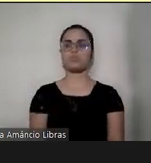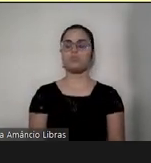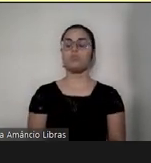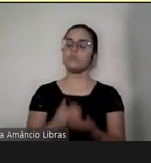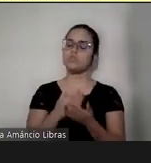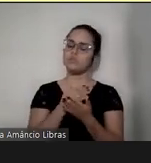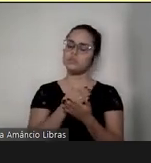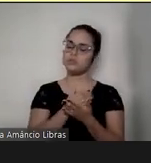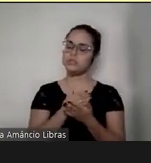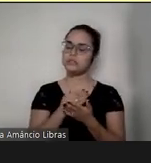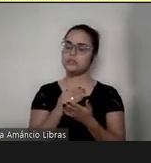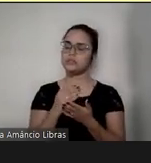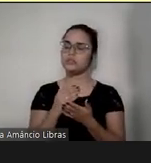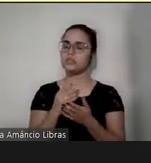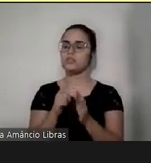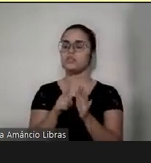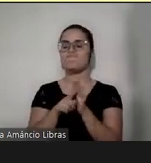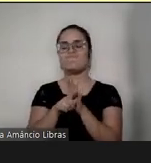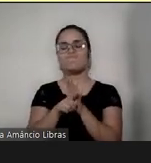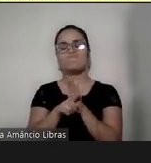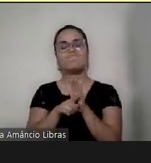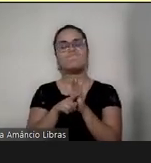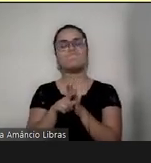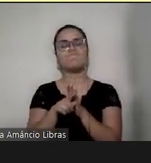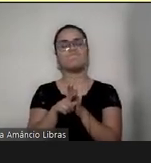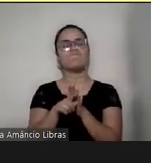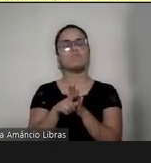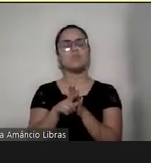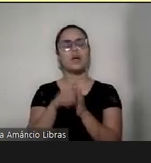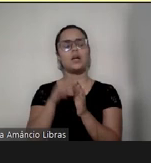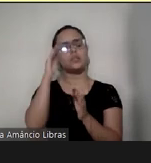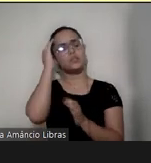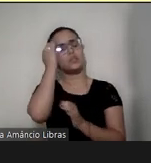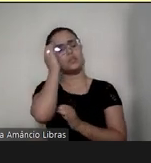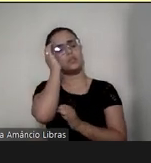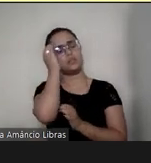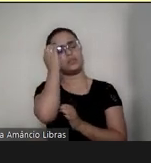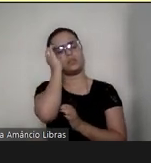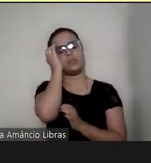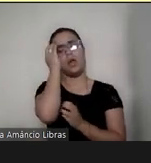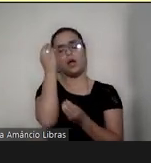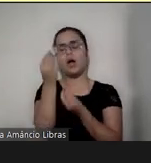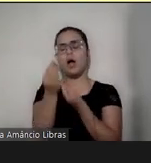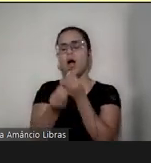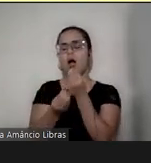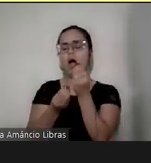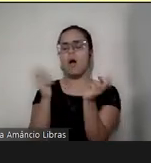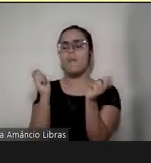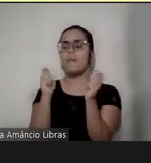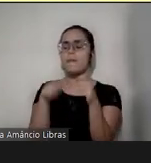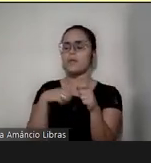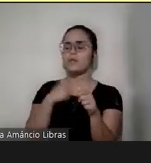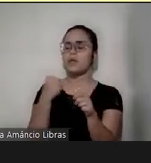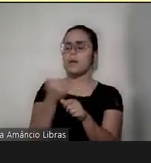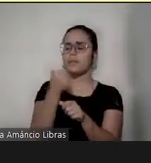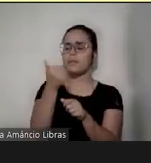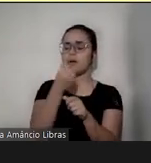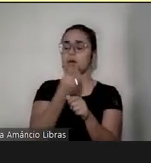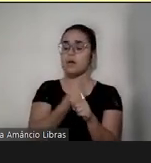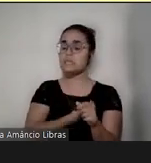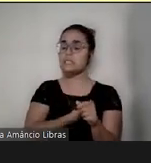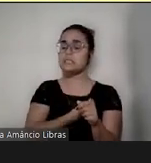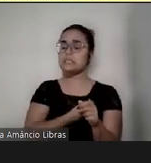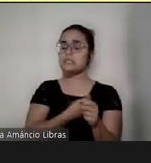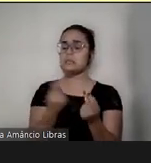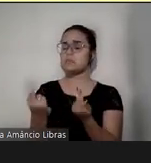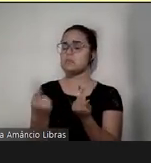que eu comecei a buscar entender como eu poderia melhorar essa relação, e